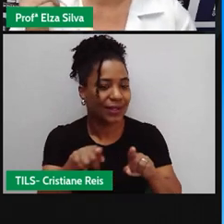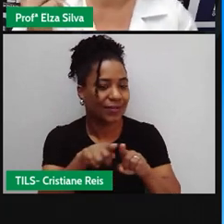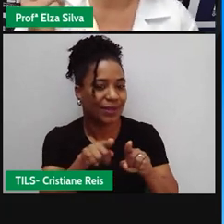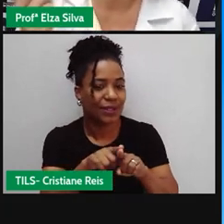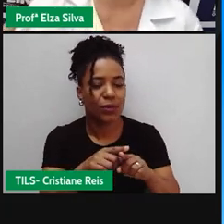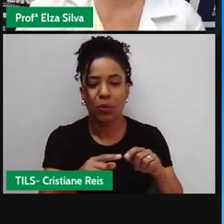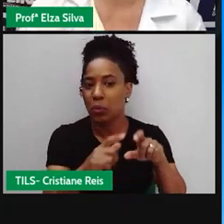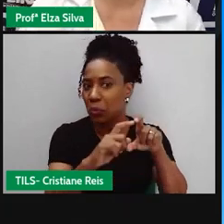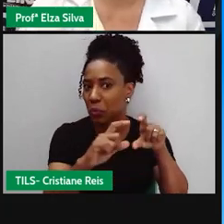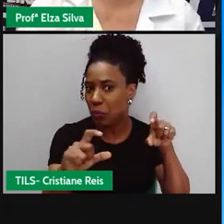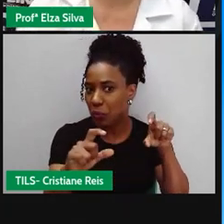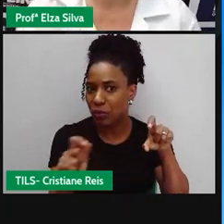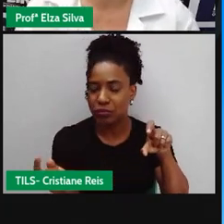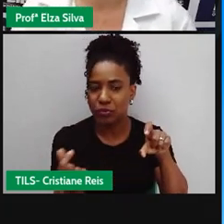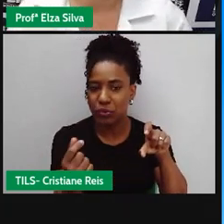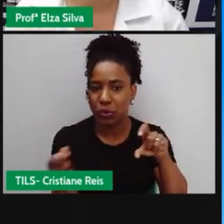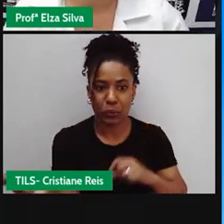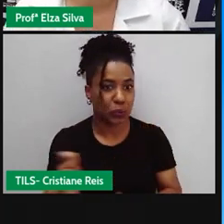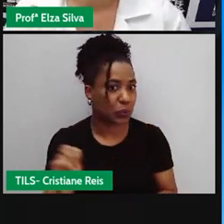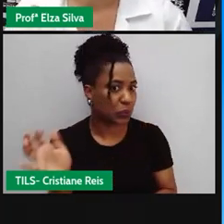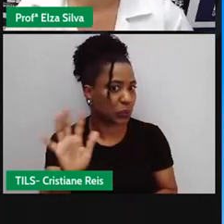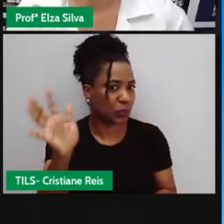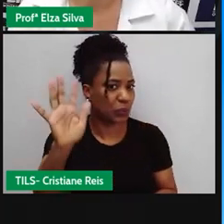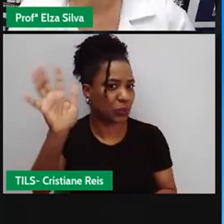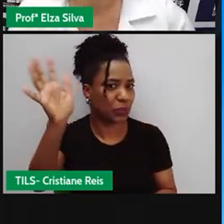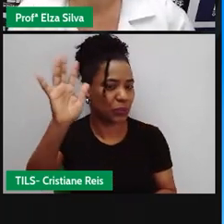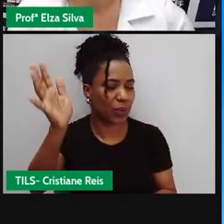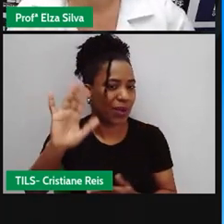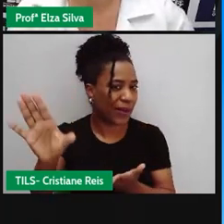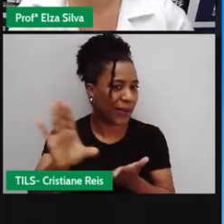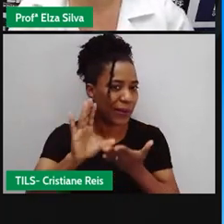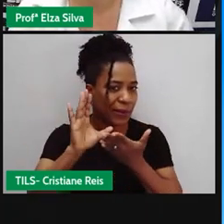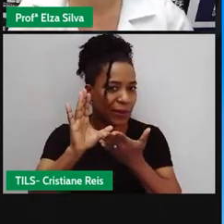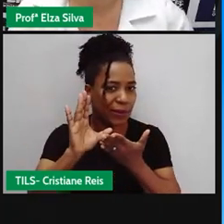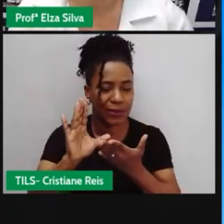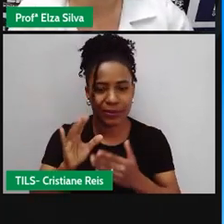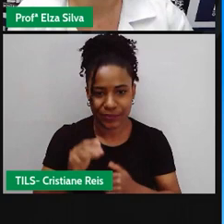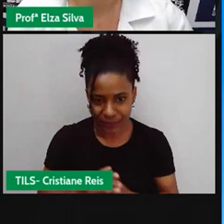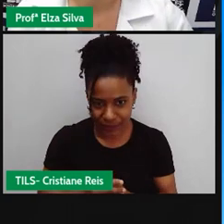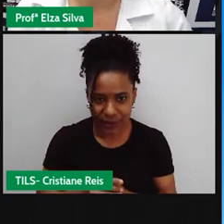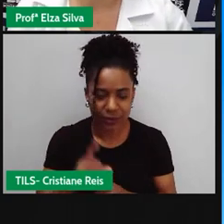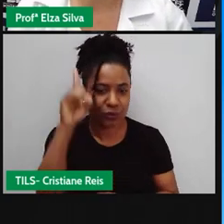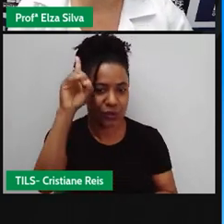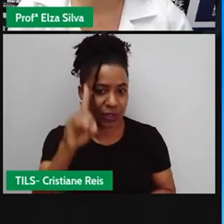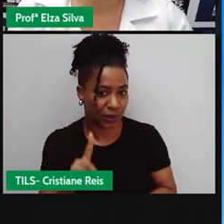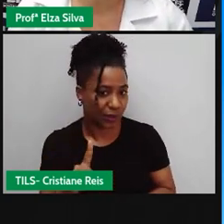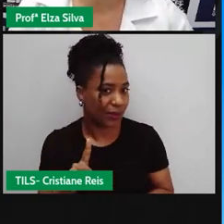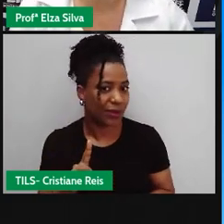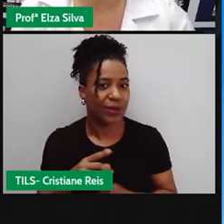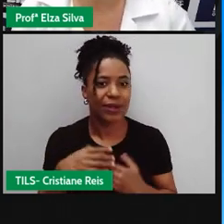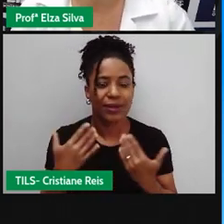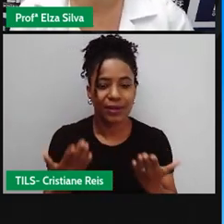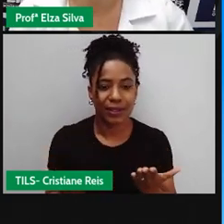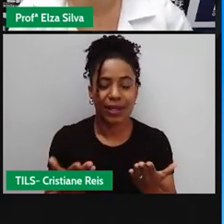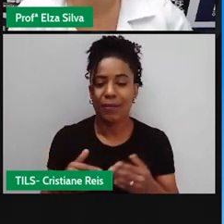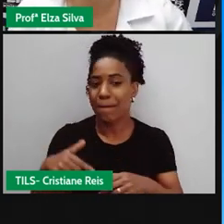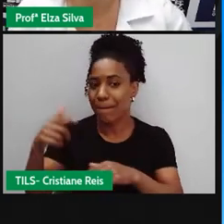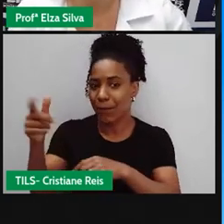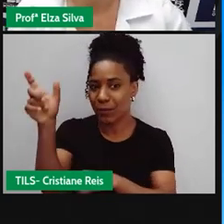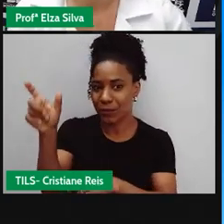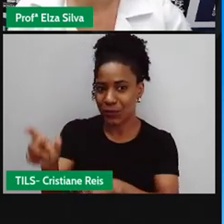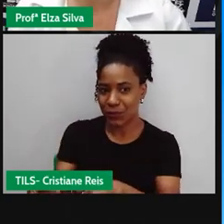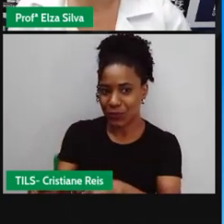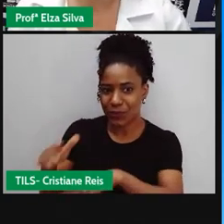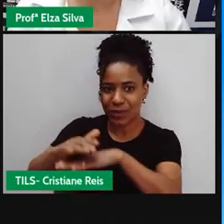Quanto de bilheteria O filme rendeu Black By Quem dirigiu O filme Produz By Quem produziu O